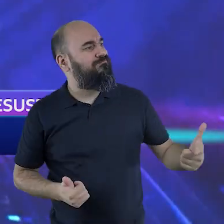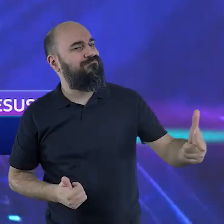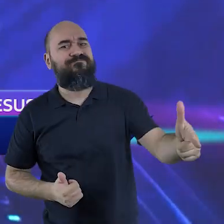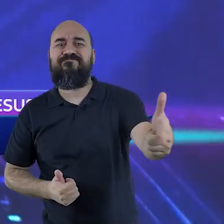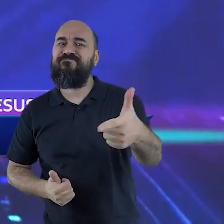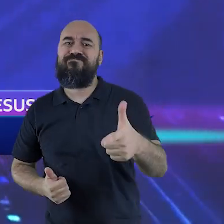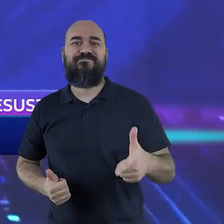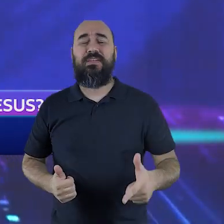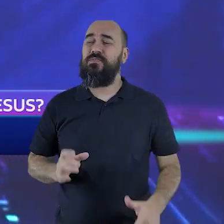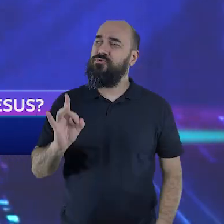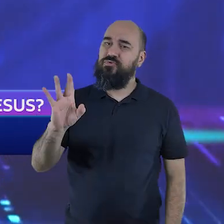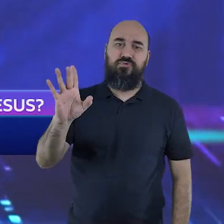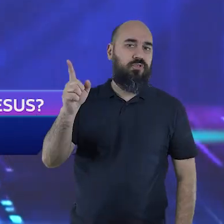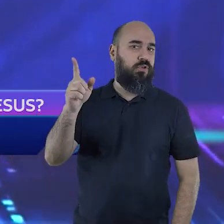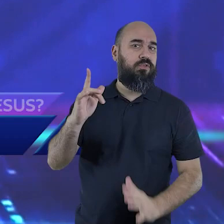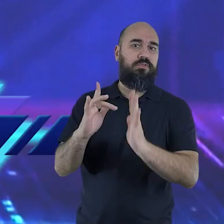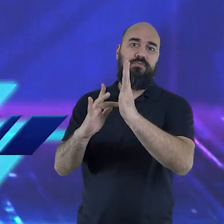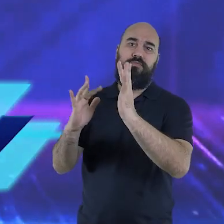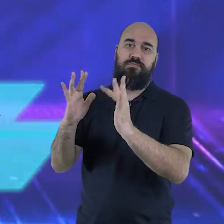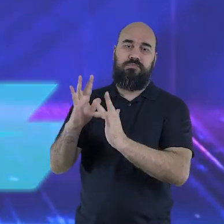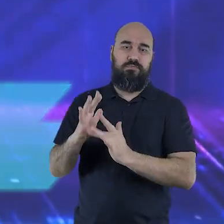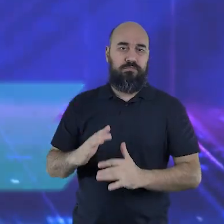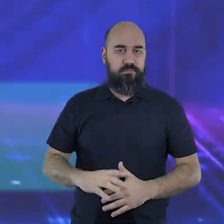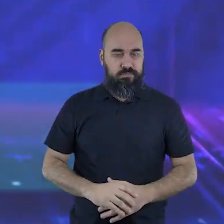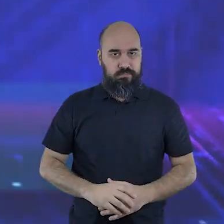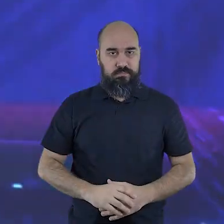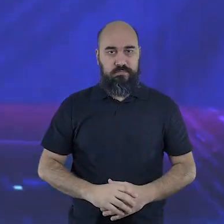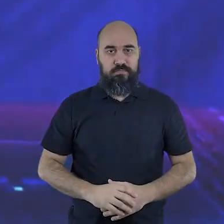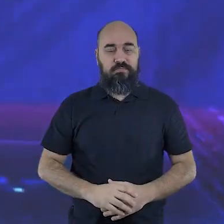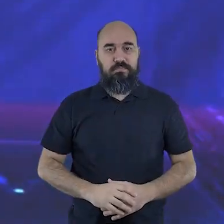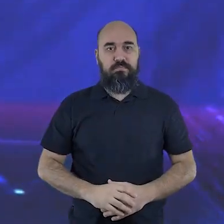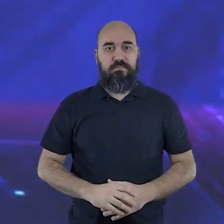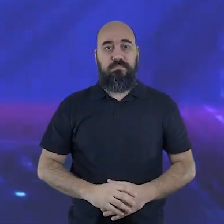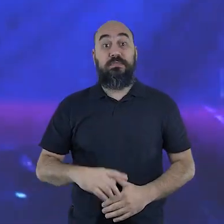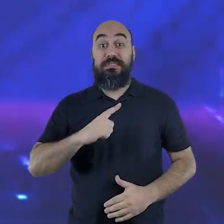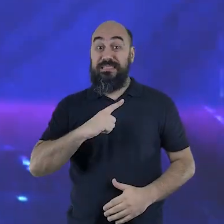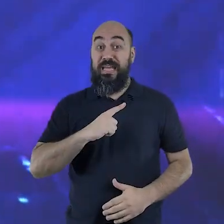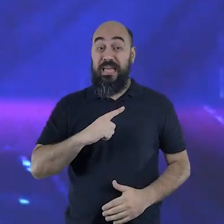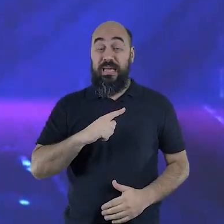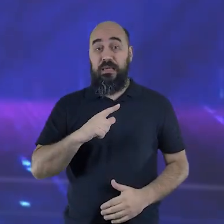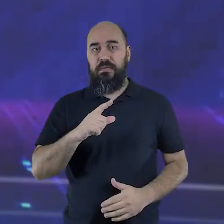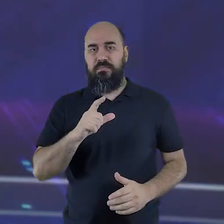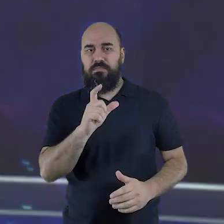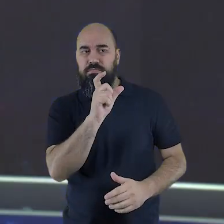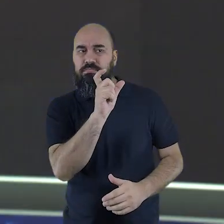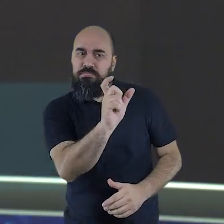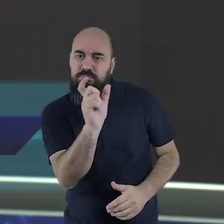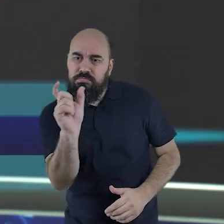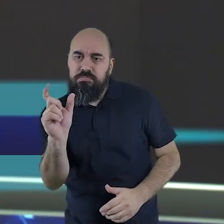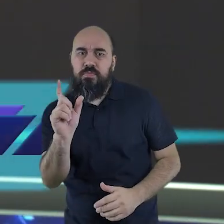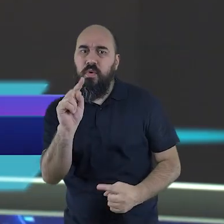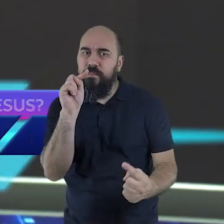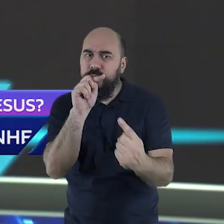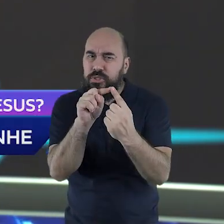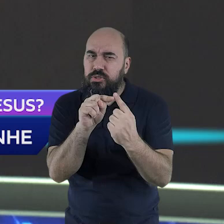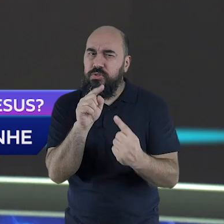amigos. Há alguns pontos centrais nesses versos que nós acabamos de ler.